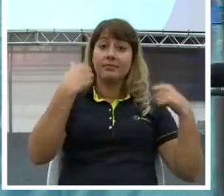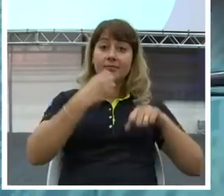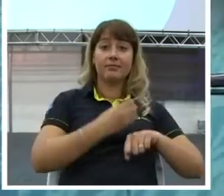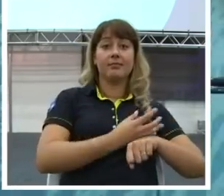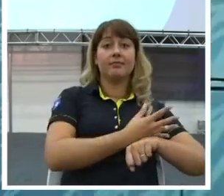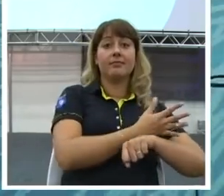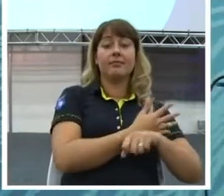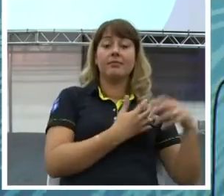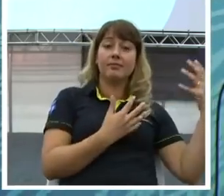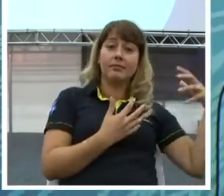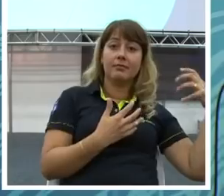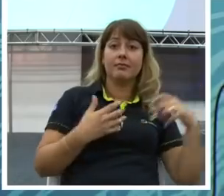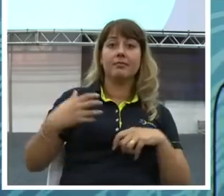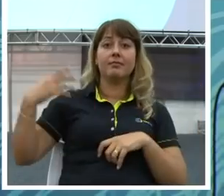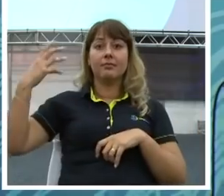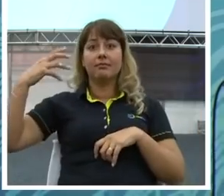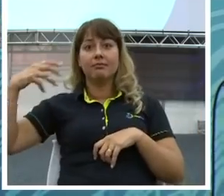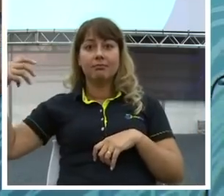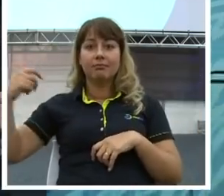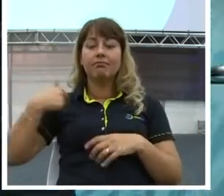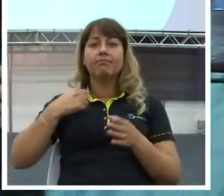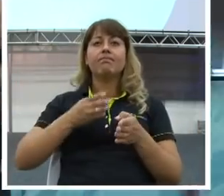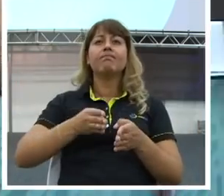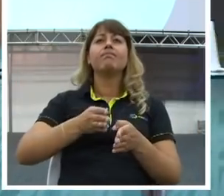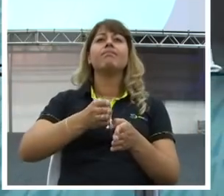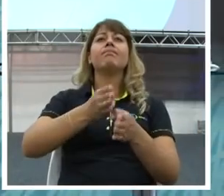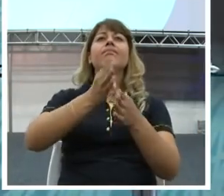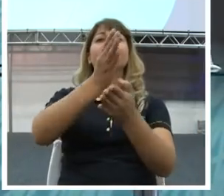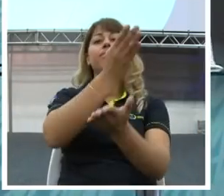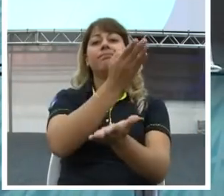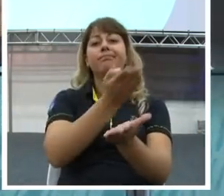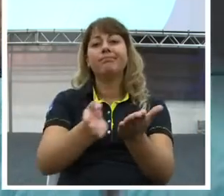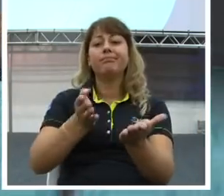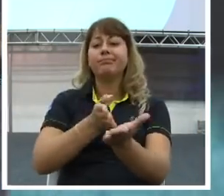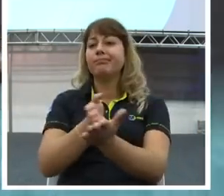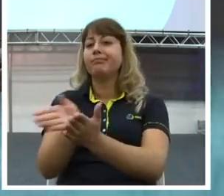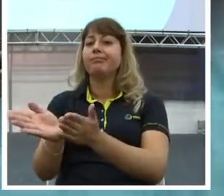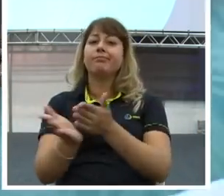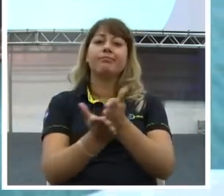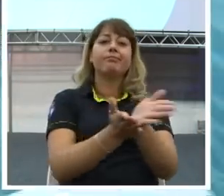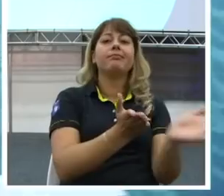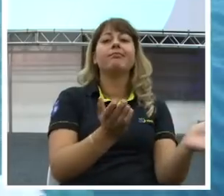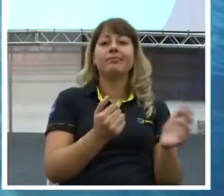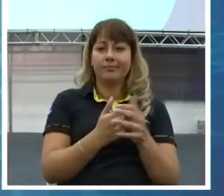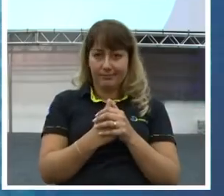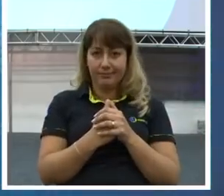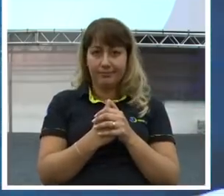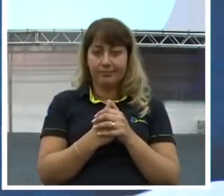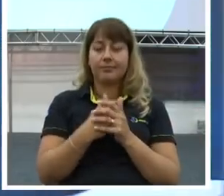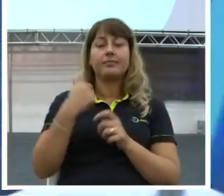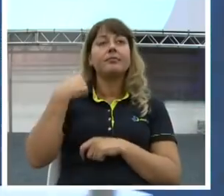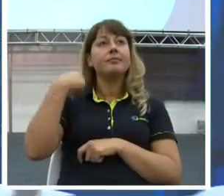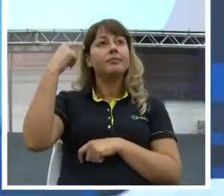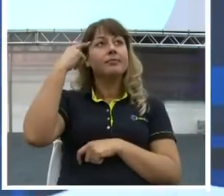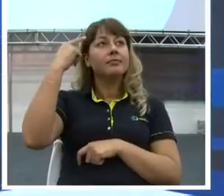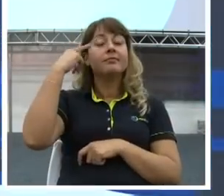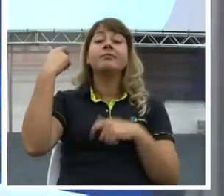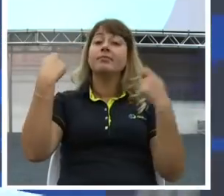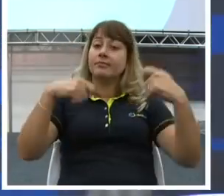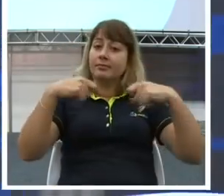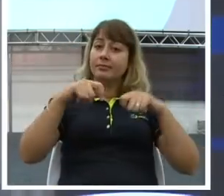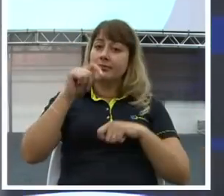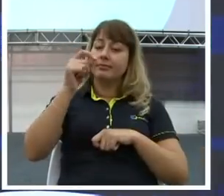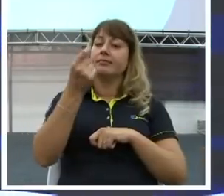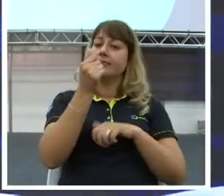E você gasta. Então você desvia. Eu mereço. Você merece, querido. Merece muito